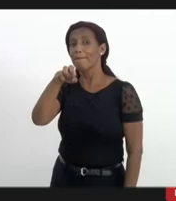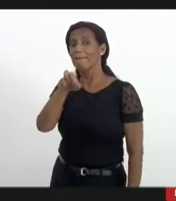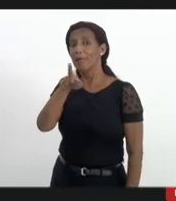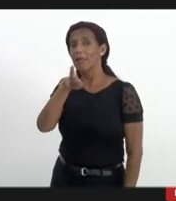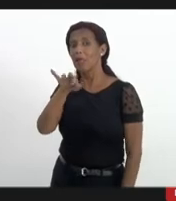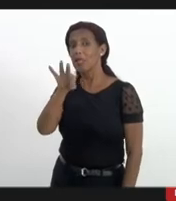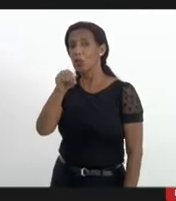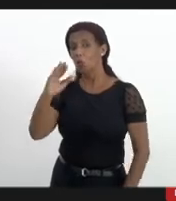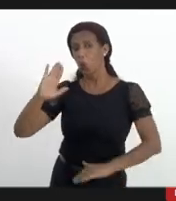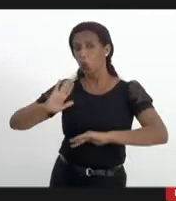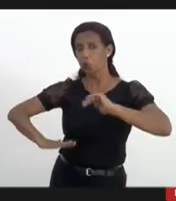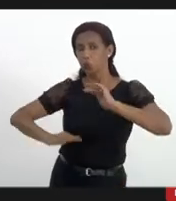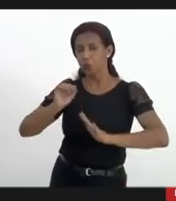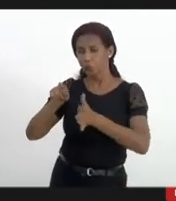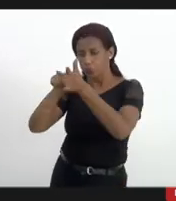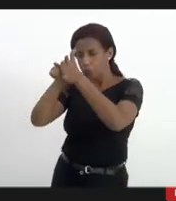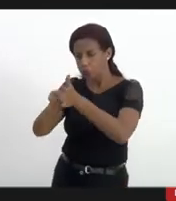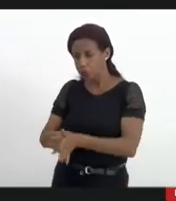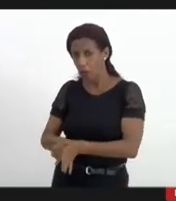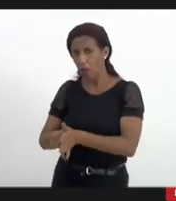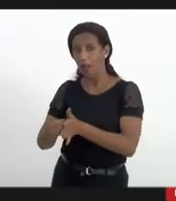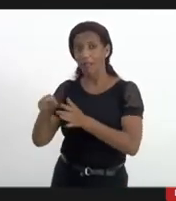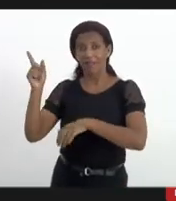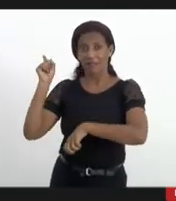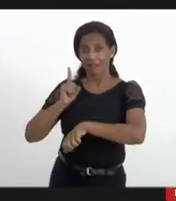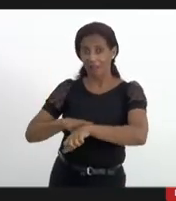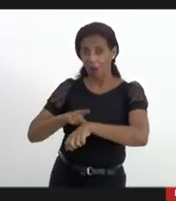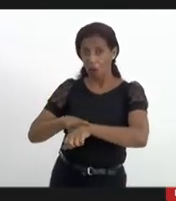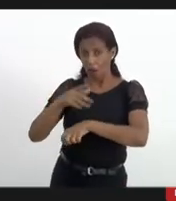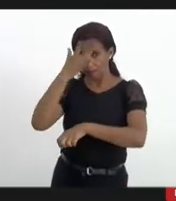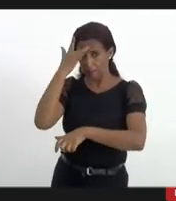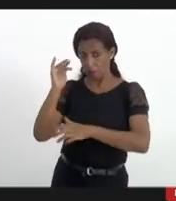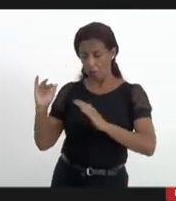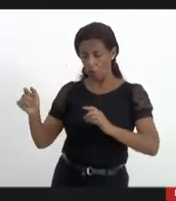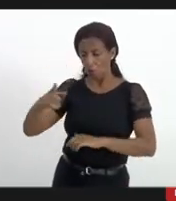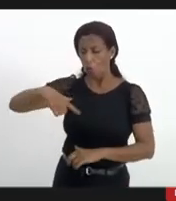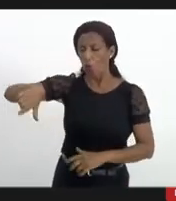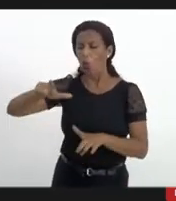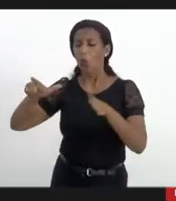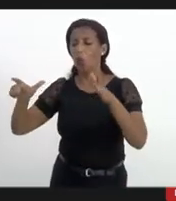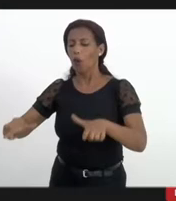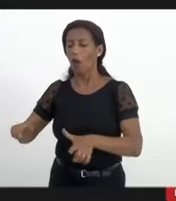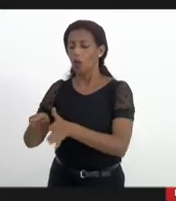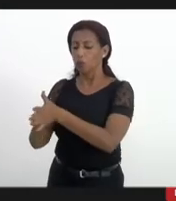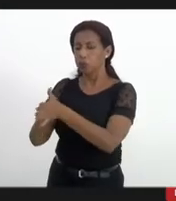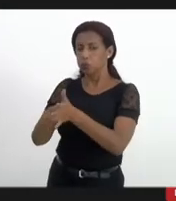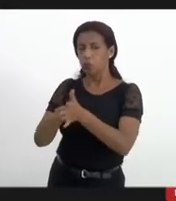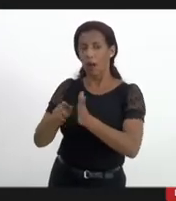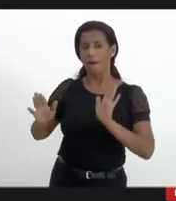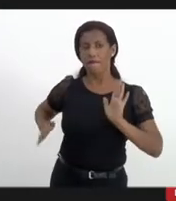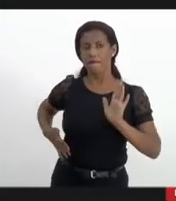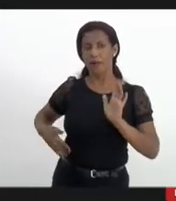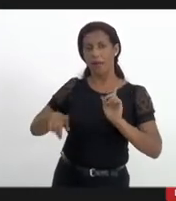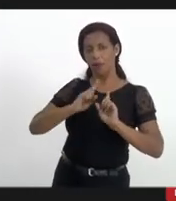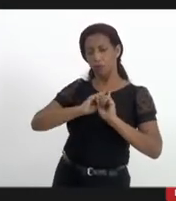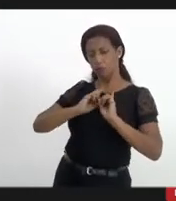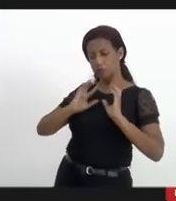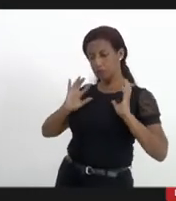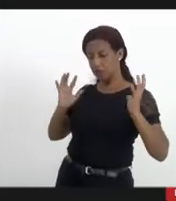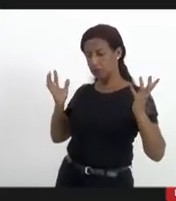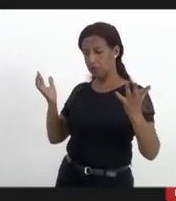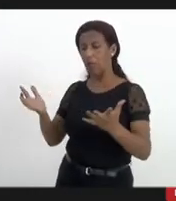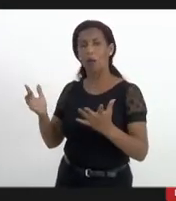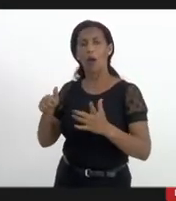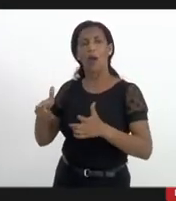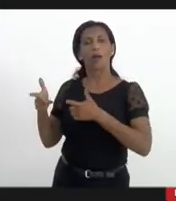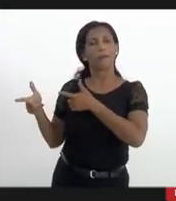a perícia estava sendo realizada, o tráfico de drogas se encaminhou, tentou cercar uma equipe de peritos enquanto realizava a